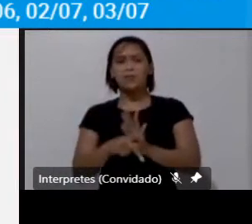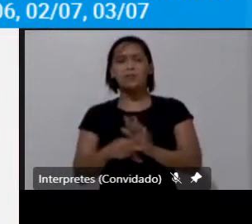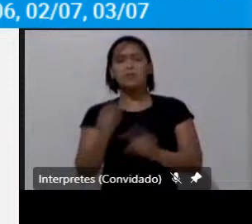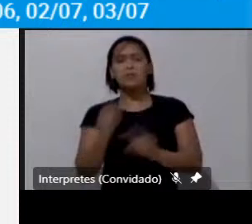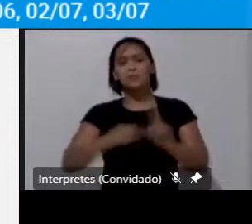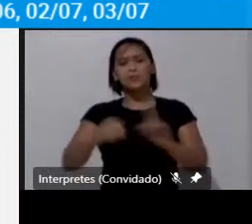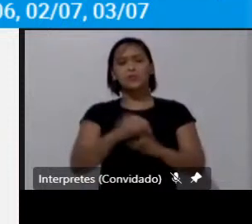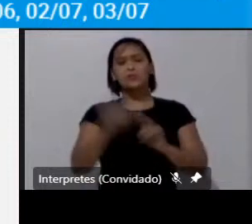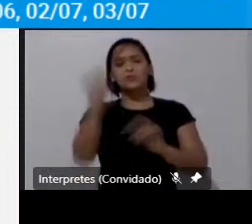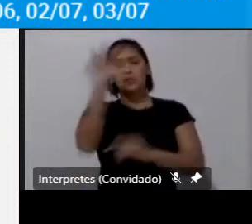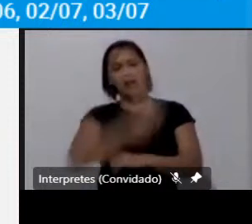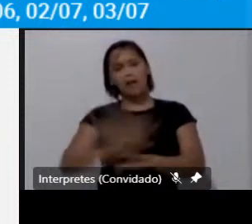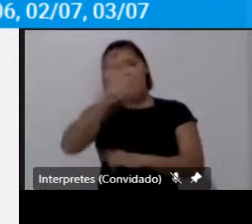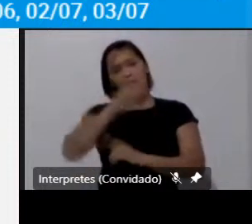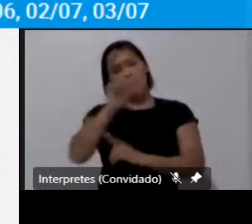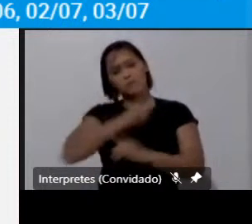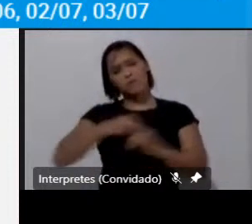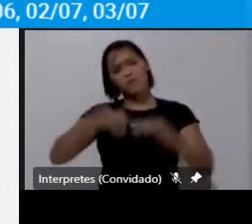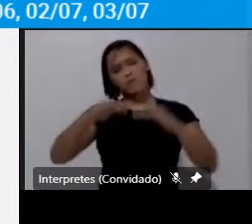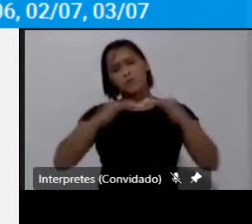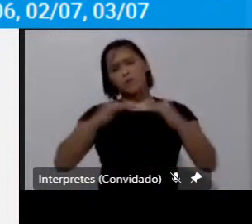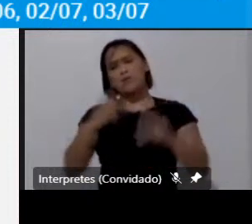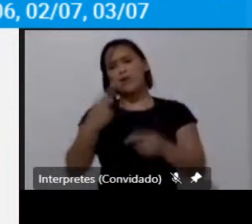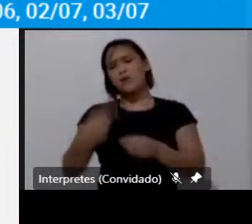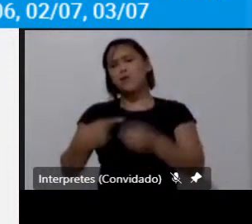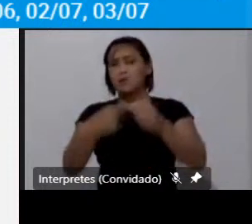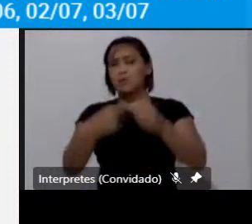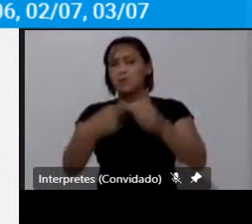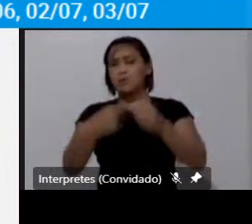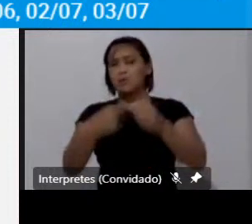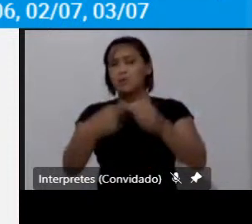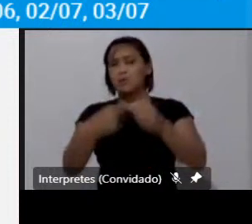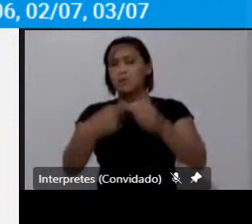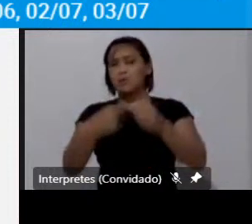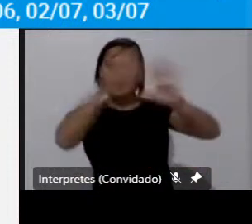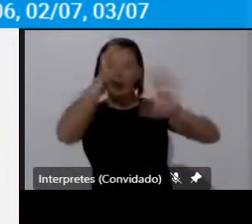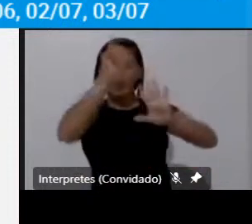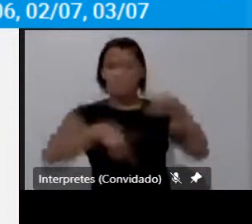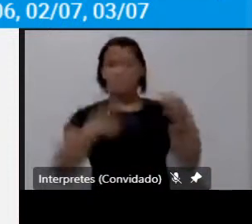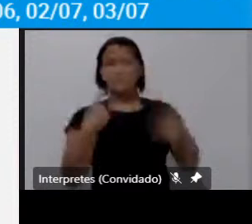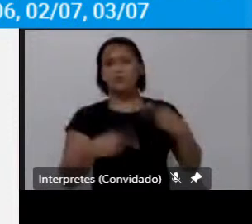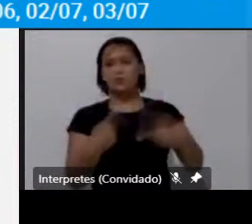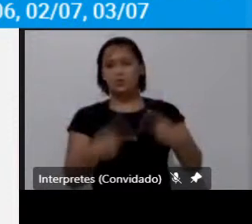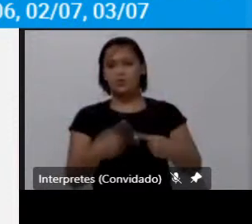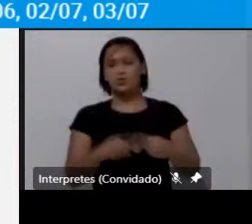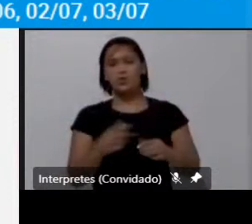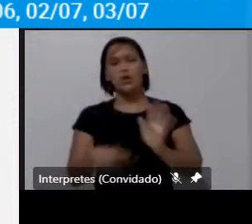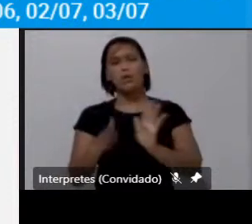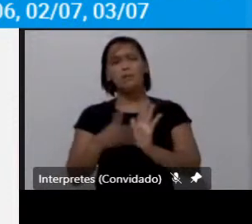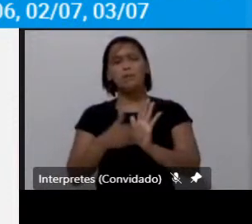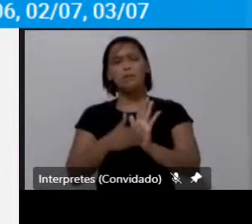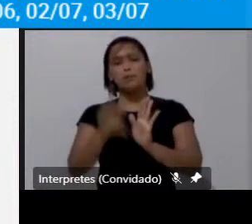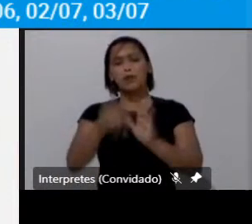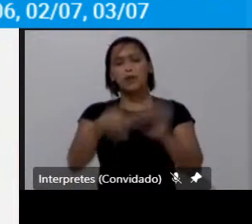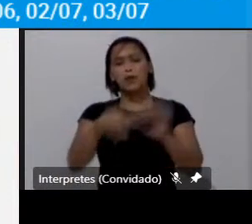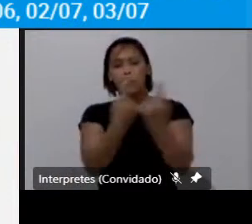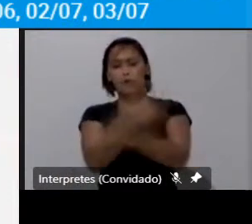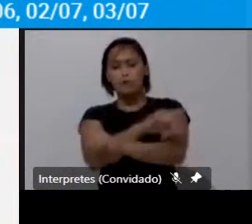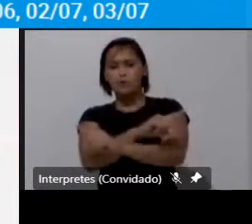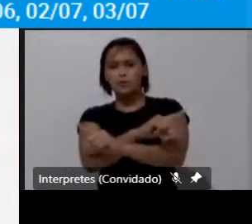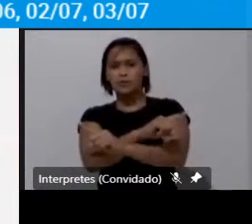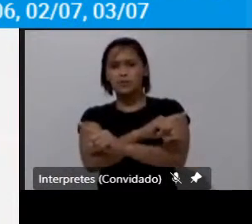mobilidade urbana dá bastante ênfase a essa discussão ela propõe quase que uma inversão de